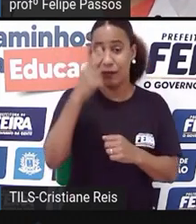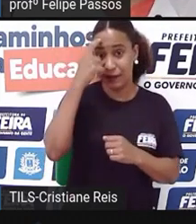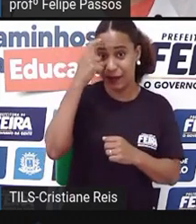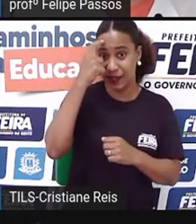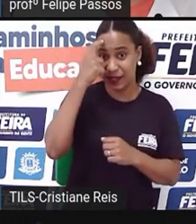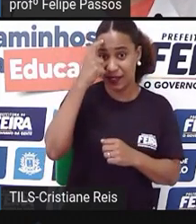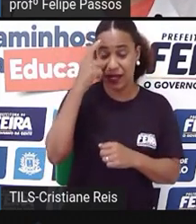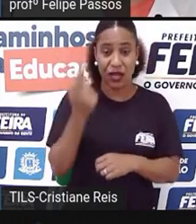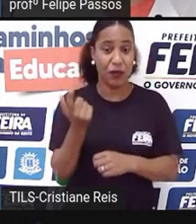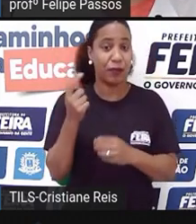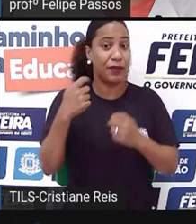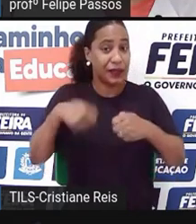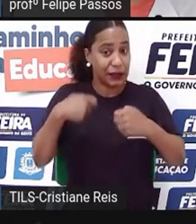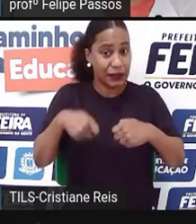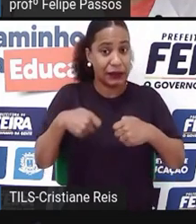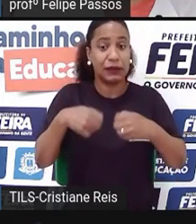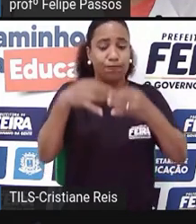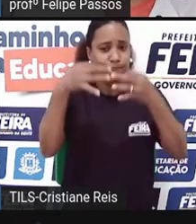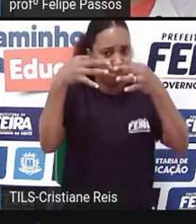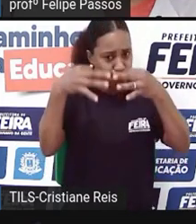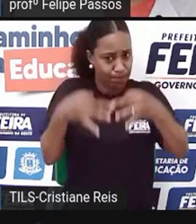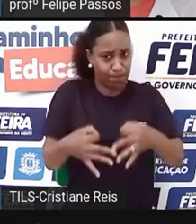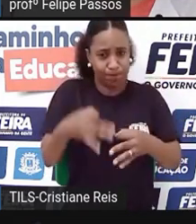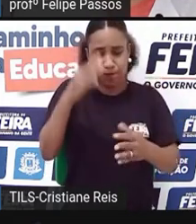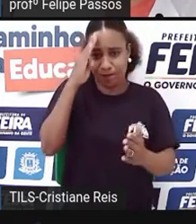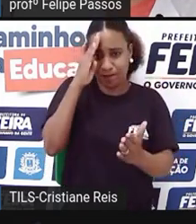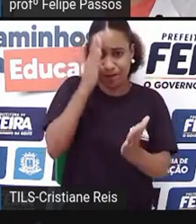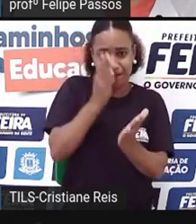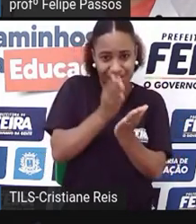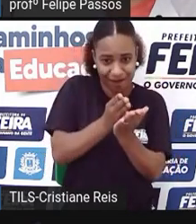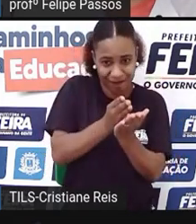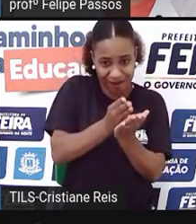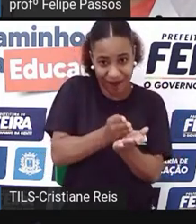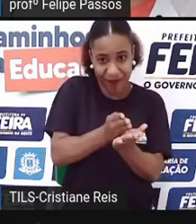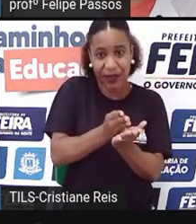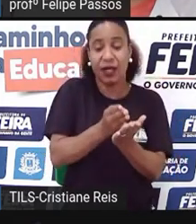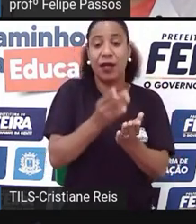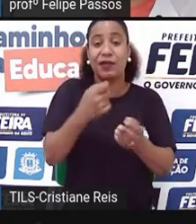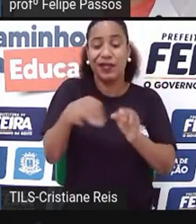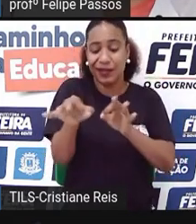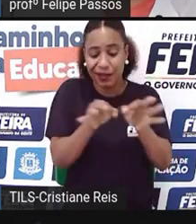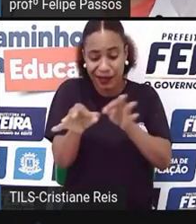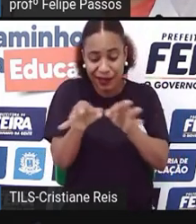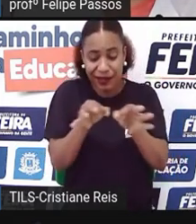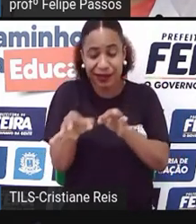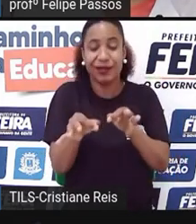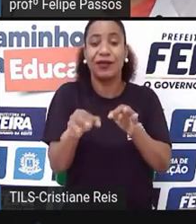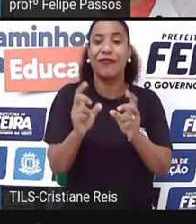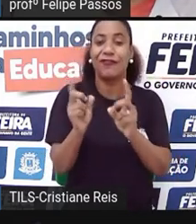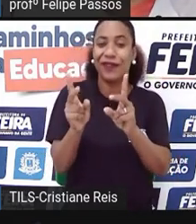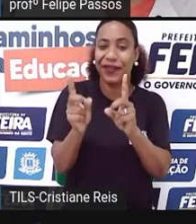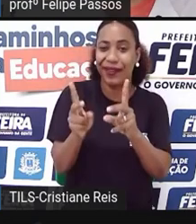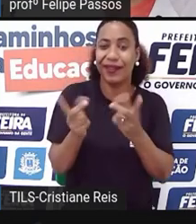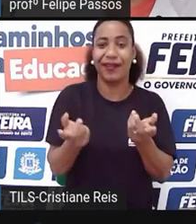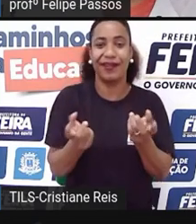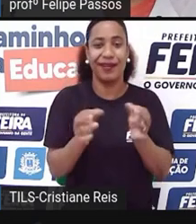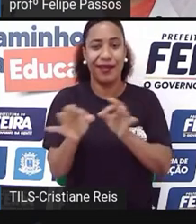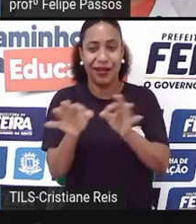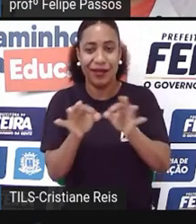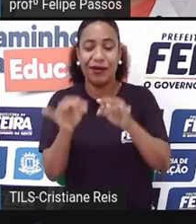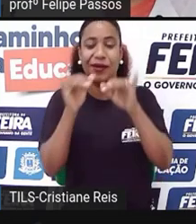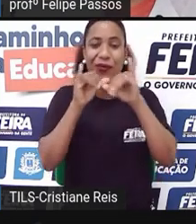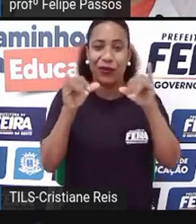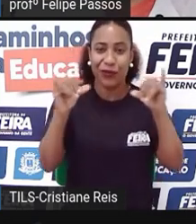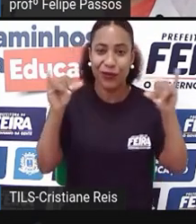não posso só vender. Eu tenho que ter um tempo para divulgar, eu tenho que ter um tempo para planejar, eu tenho que ter um tempo para fazer os